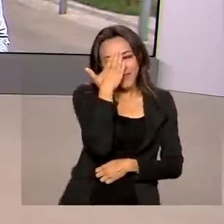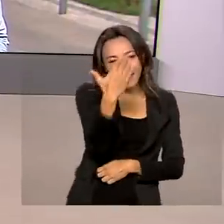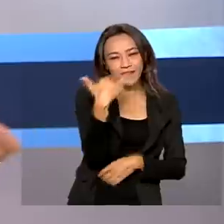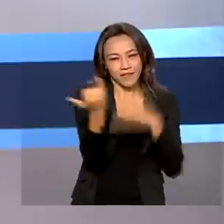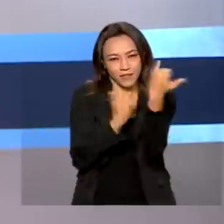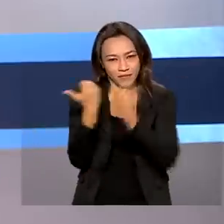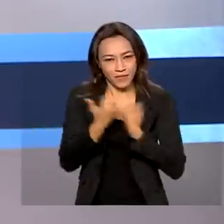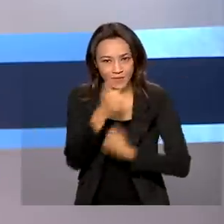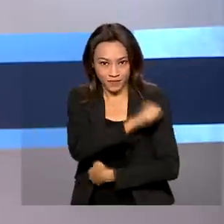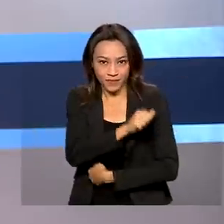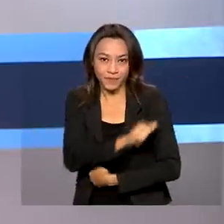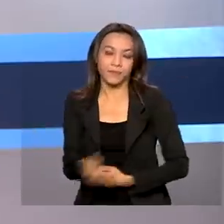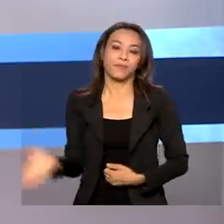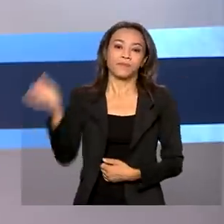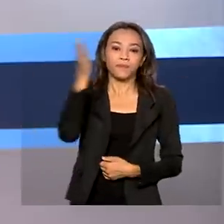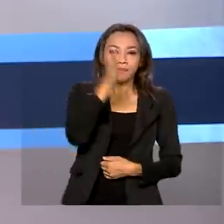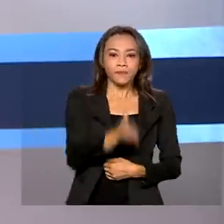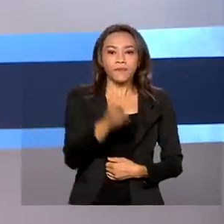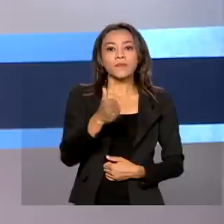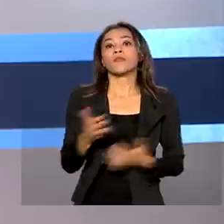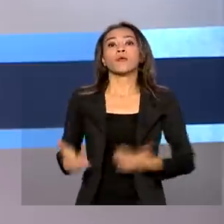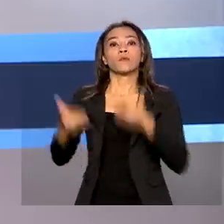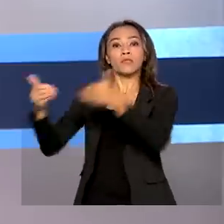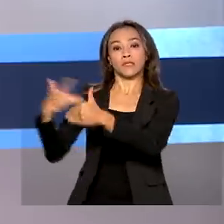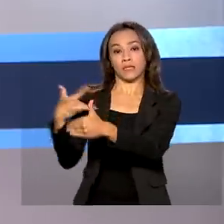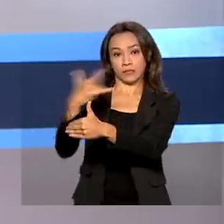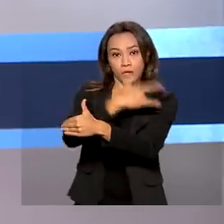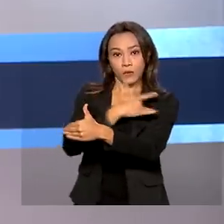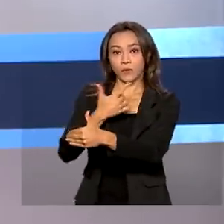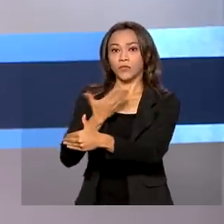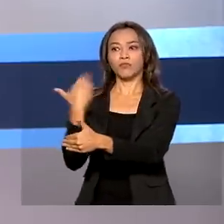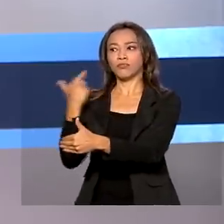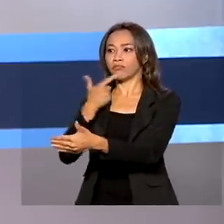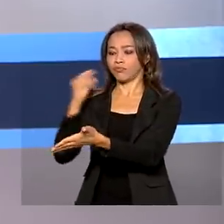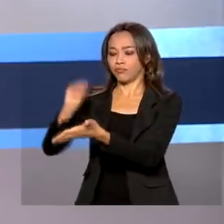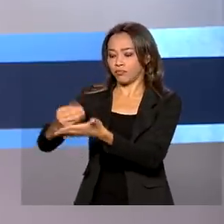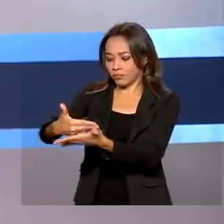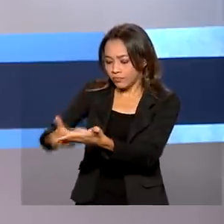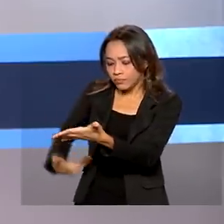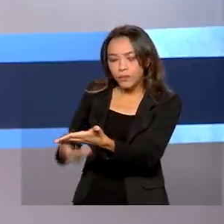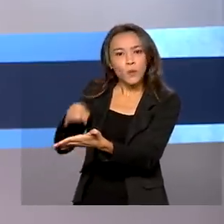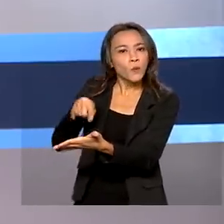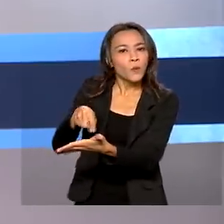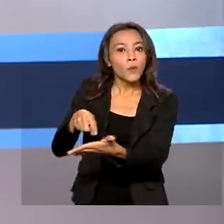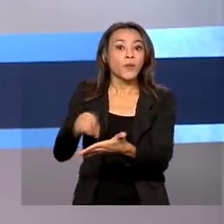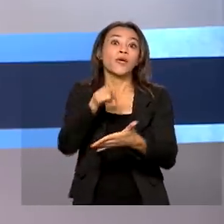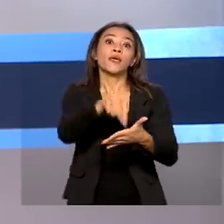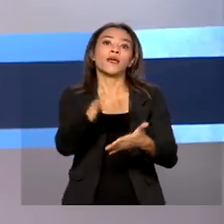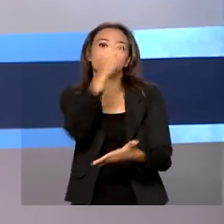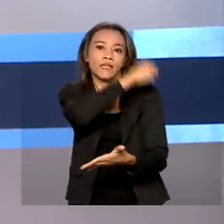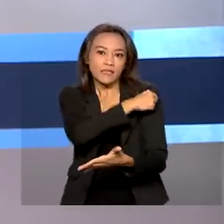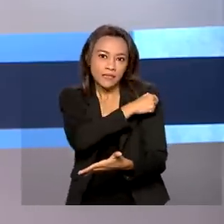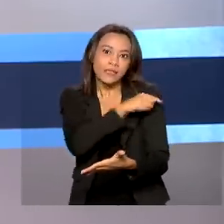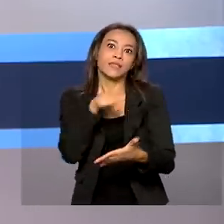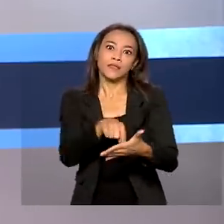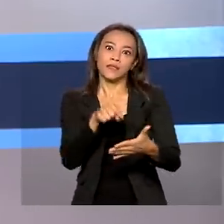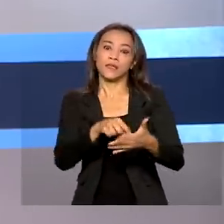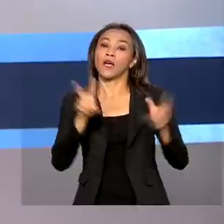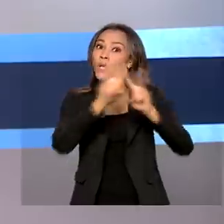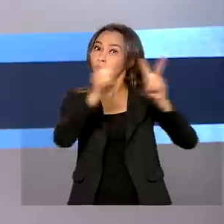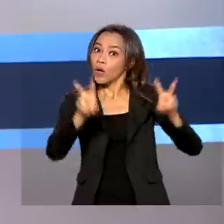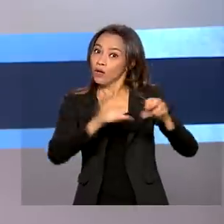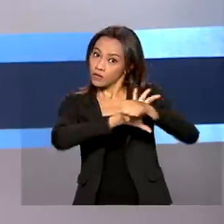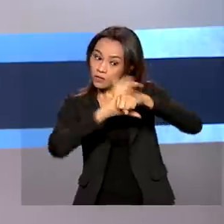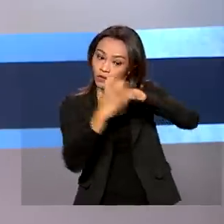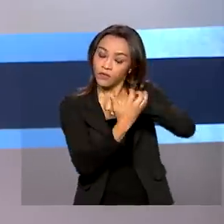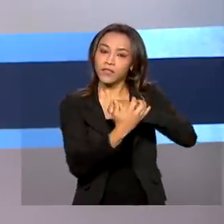ao vivo do Rio. E olha, o Ministério da Saúde emitiu nota explicando que as vacinas contra a Covid com prazo de validade expirado não